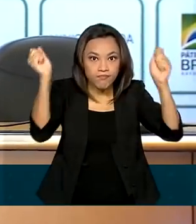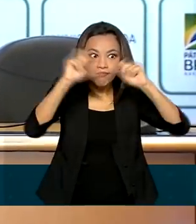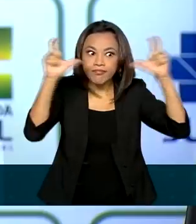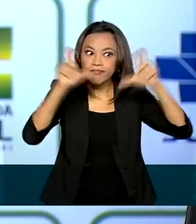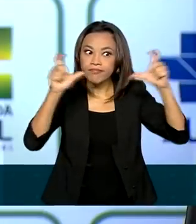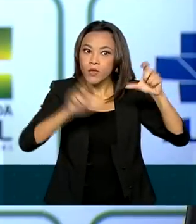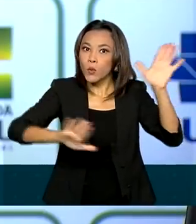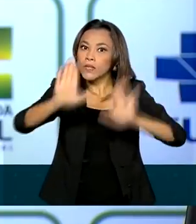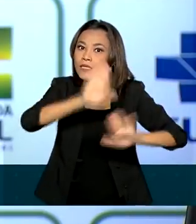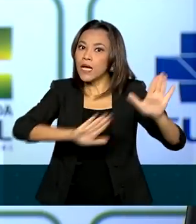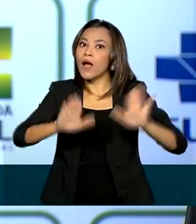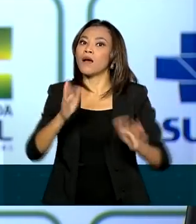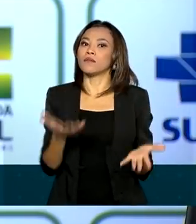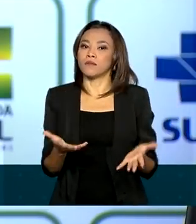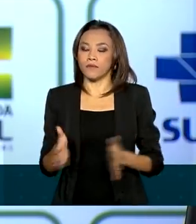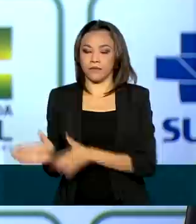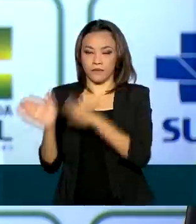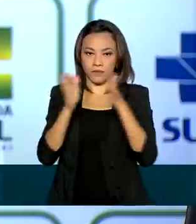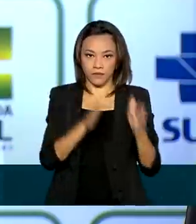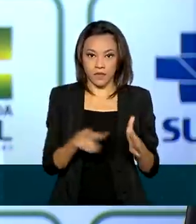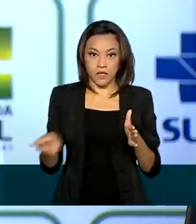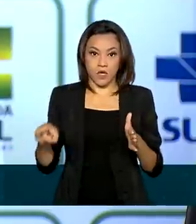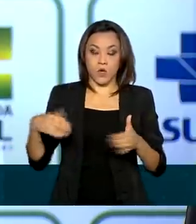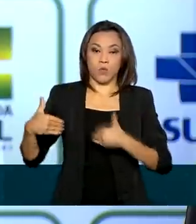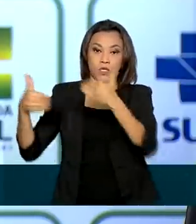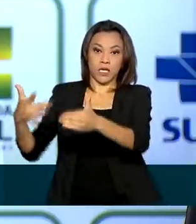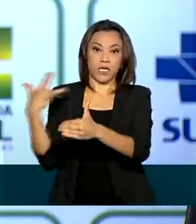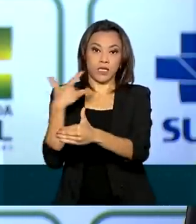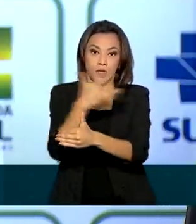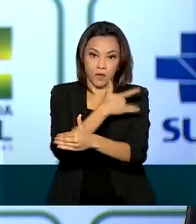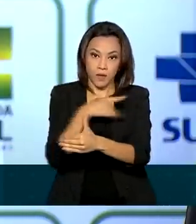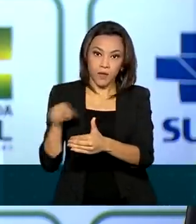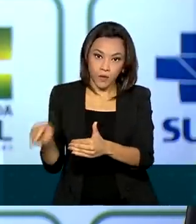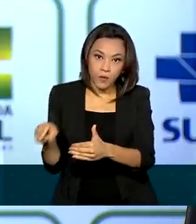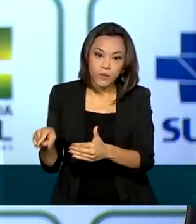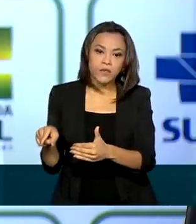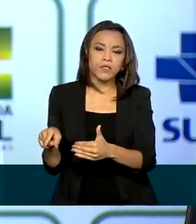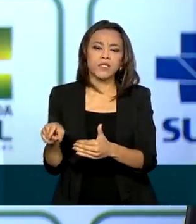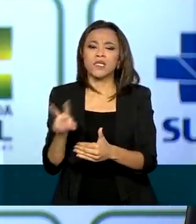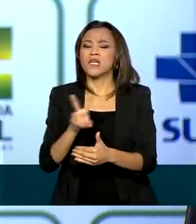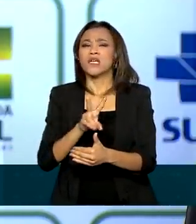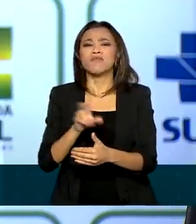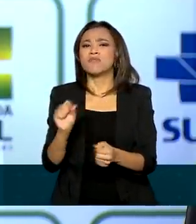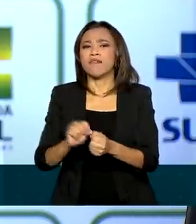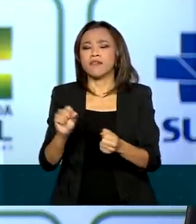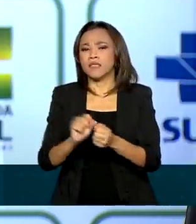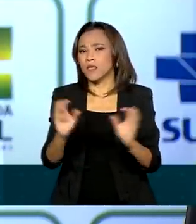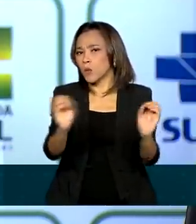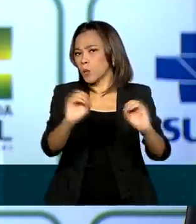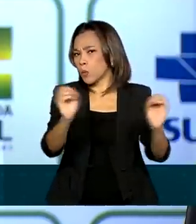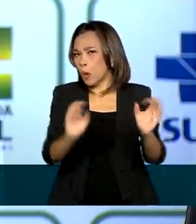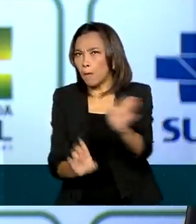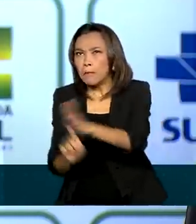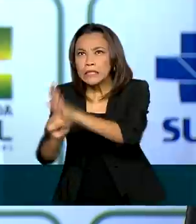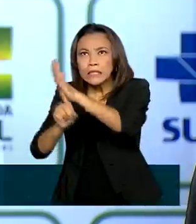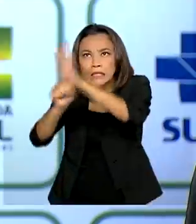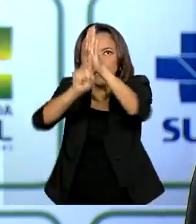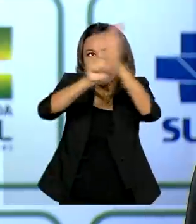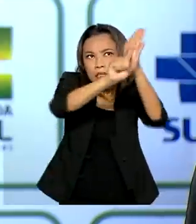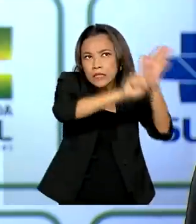a golpes. O Ministério da Saúde não está realizando nenhuma pesquisa. Tampouco